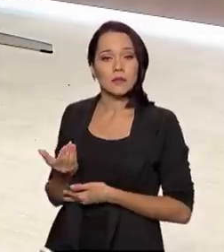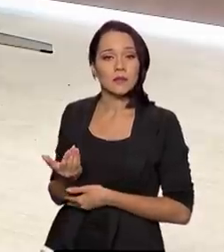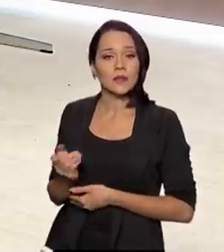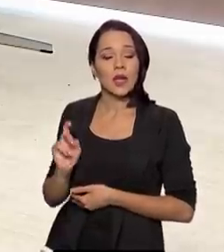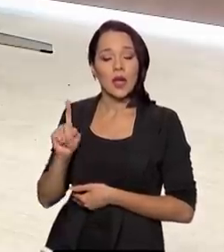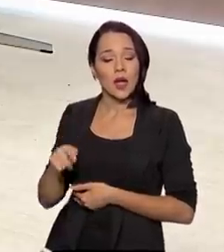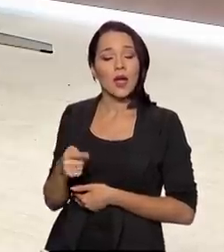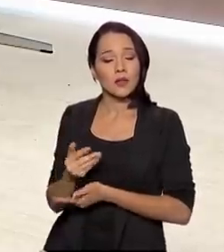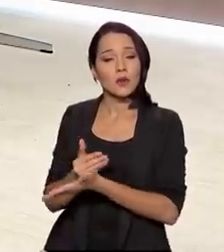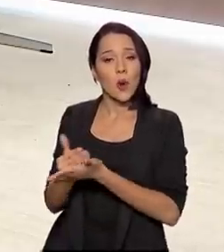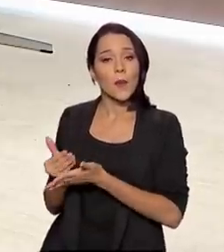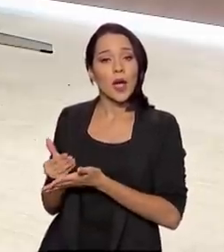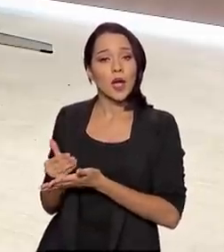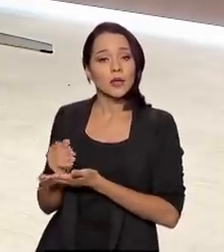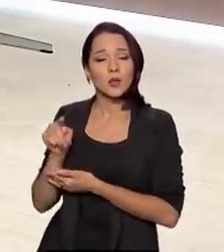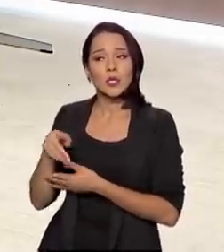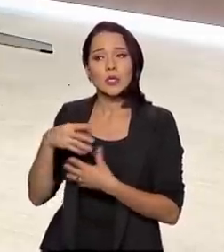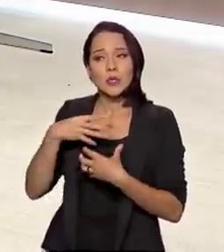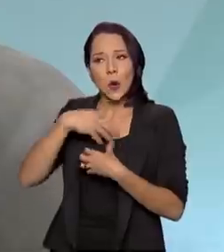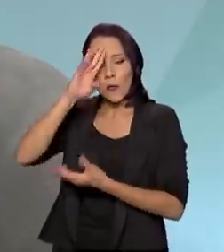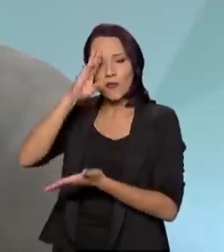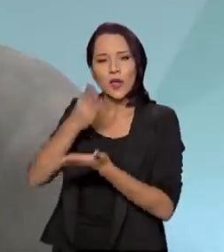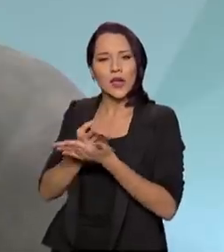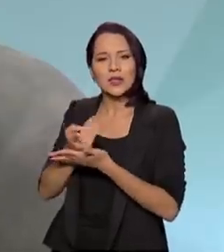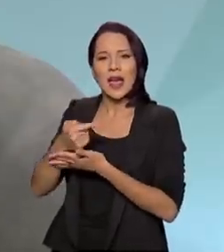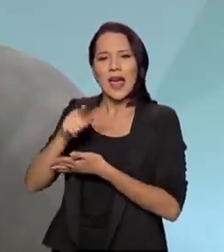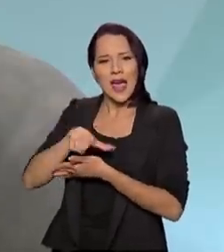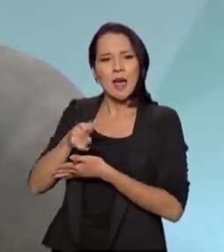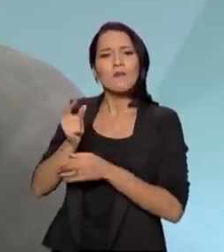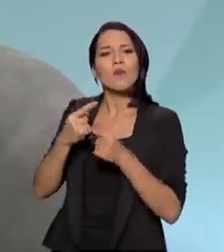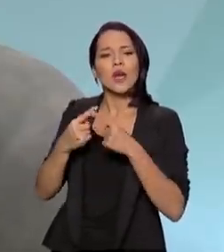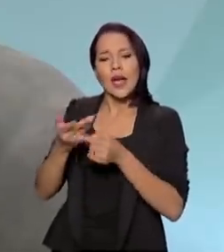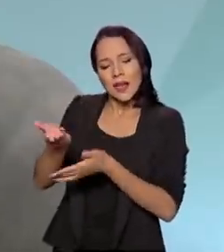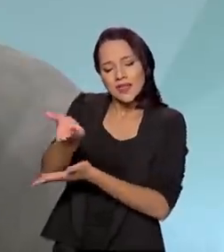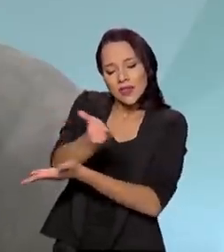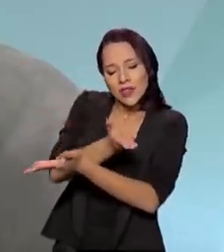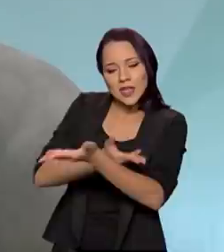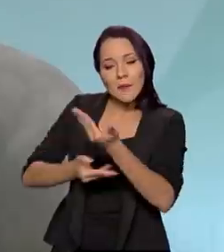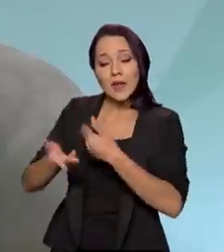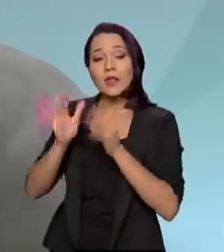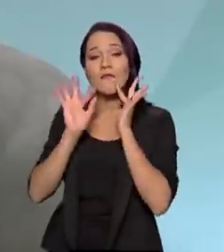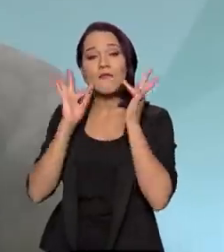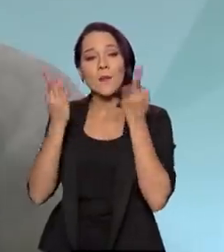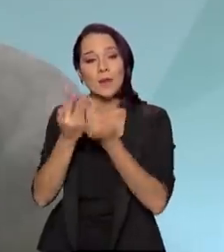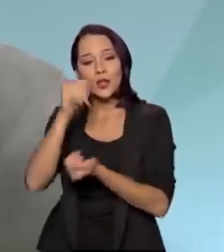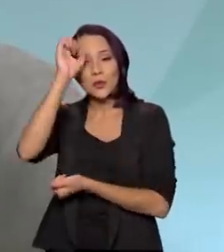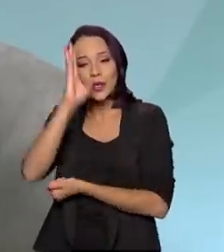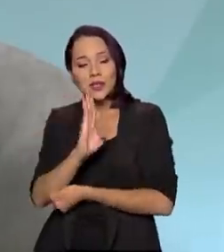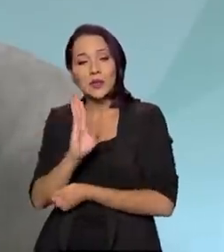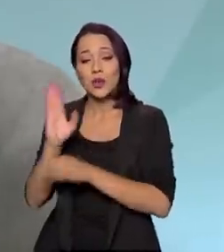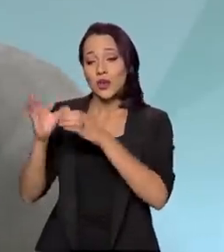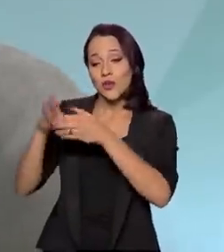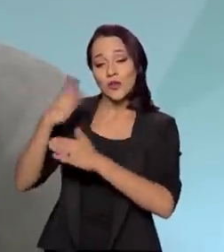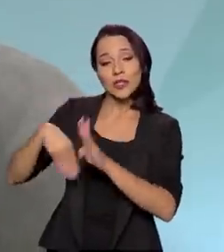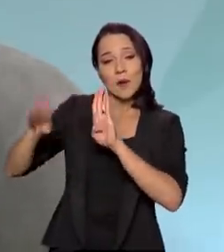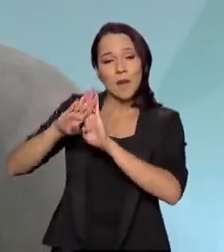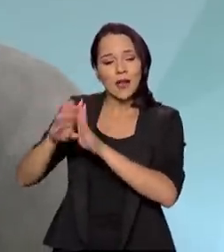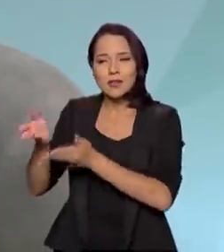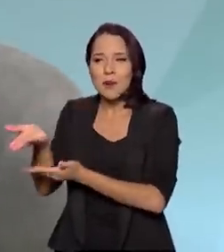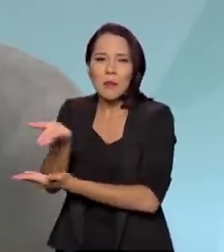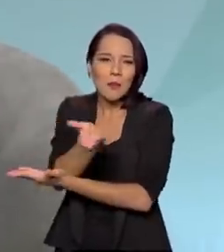entrosamento entre a família brasileira e as suas Forças Armadas.